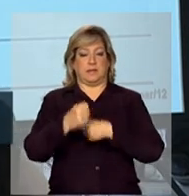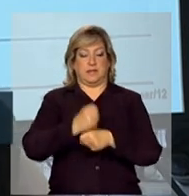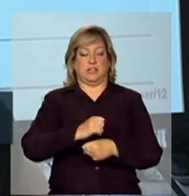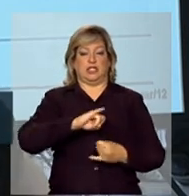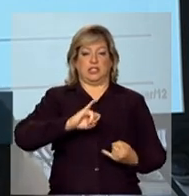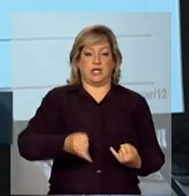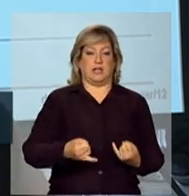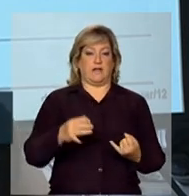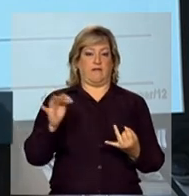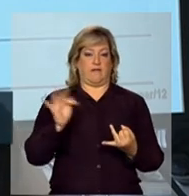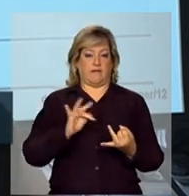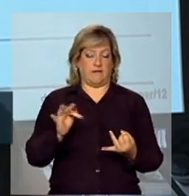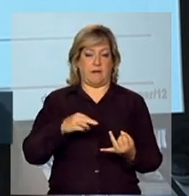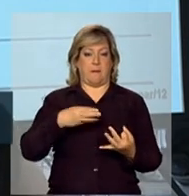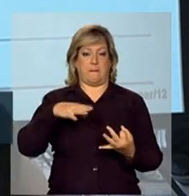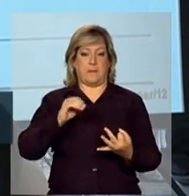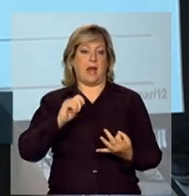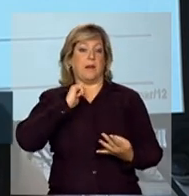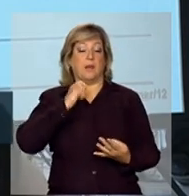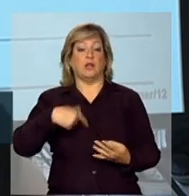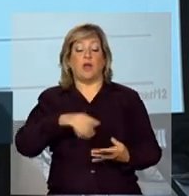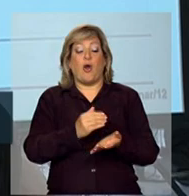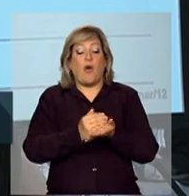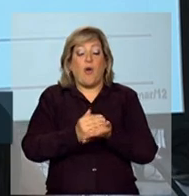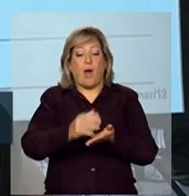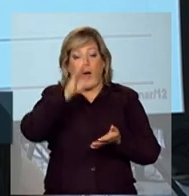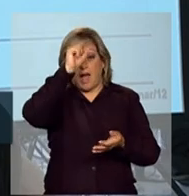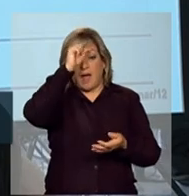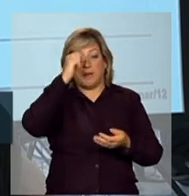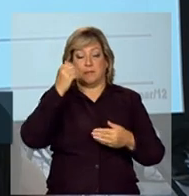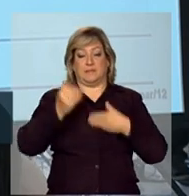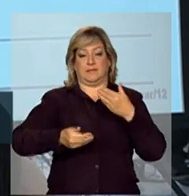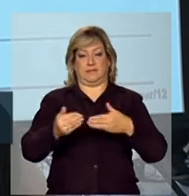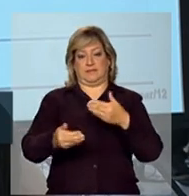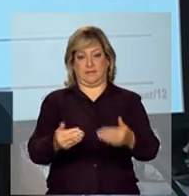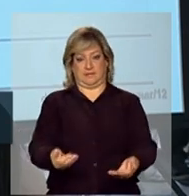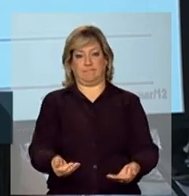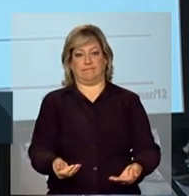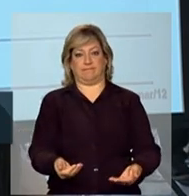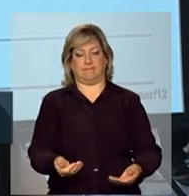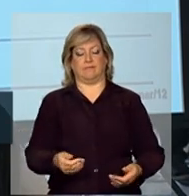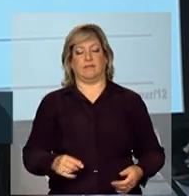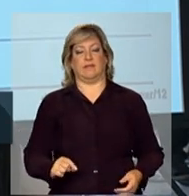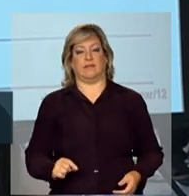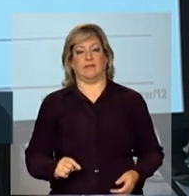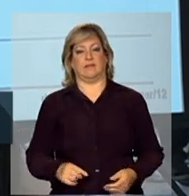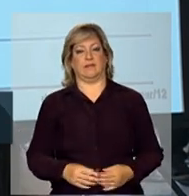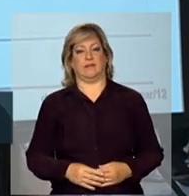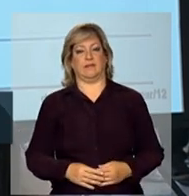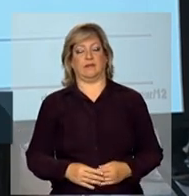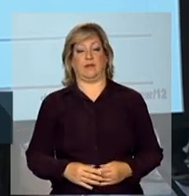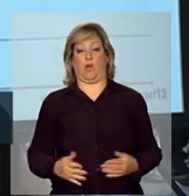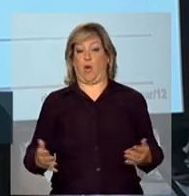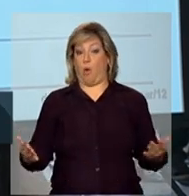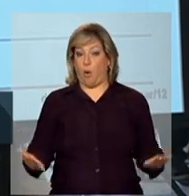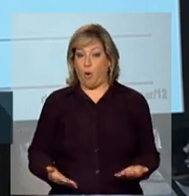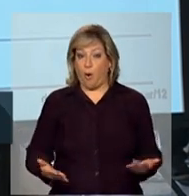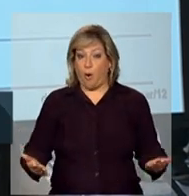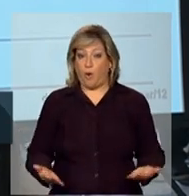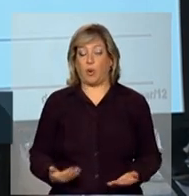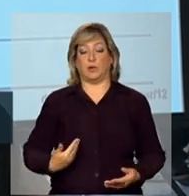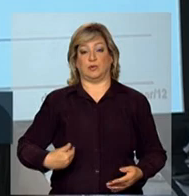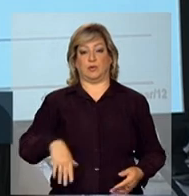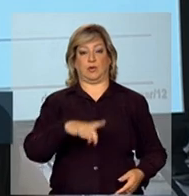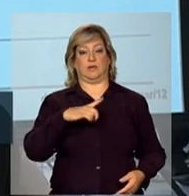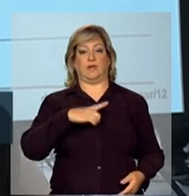março, abril, nós estávamos começando a implantar e aprendendo como fazer, que era a nossa curva de aprendizagem. Hoje nós estamos em uma